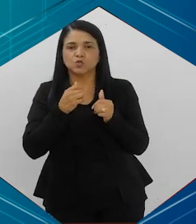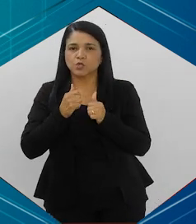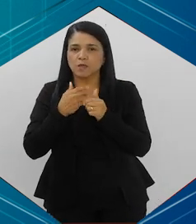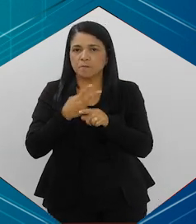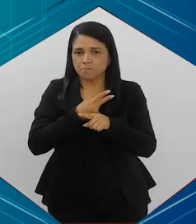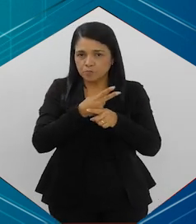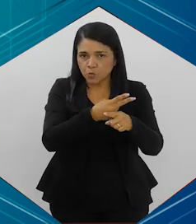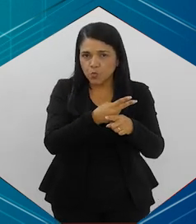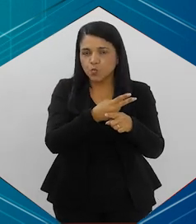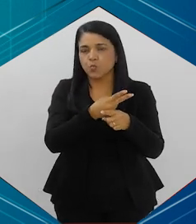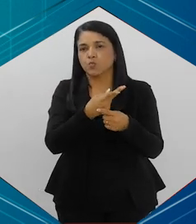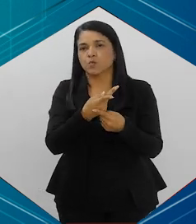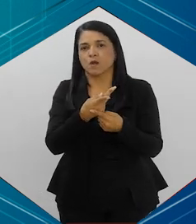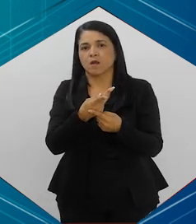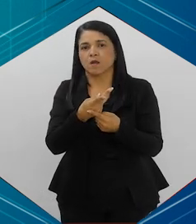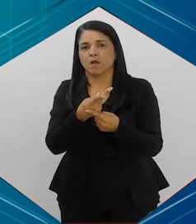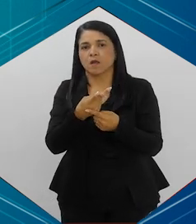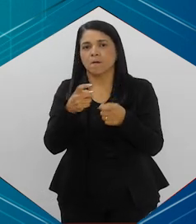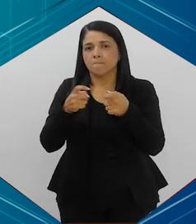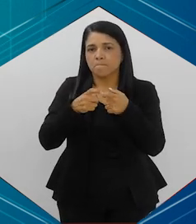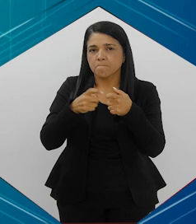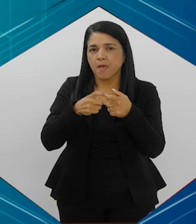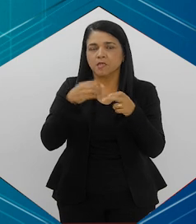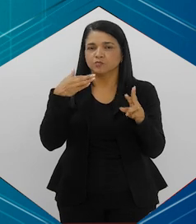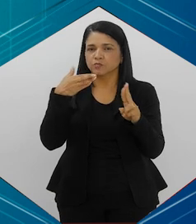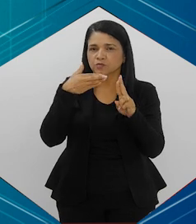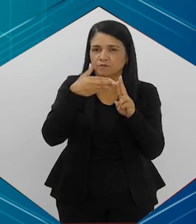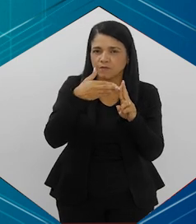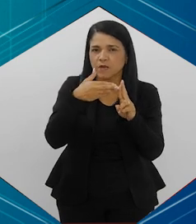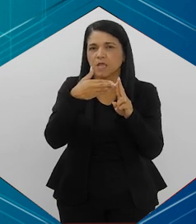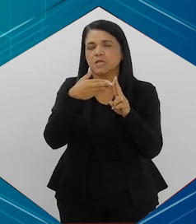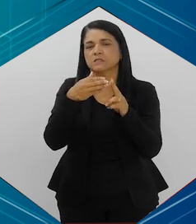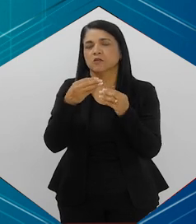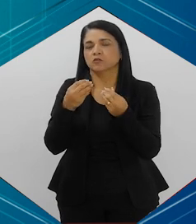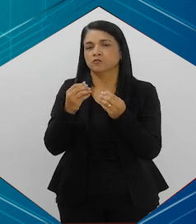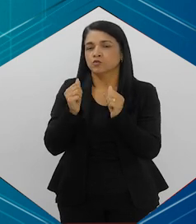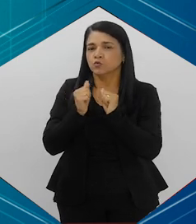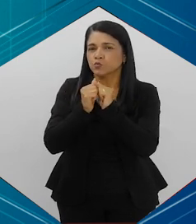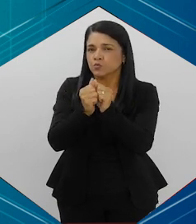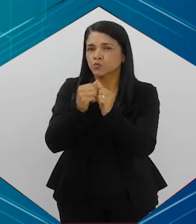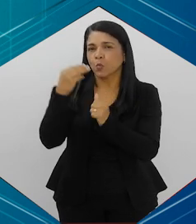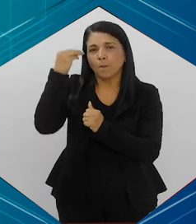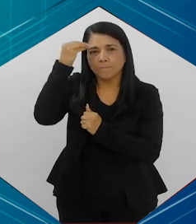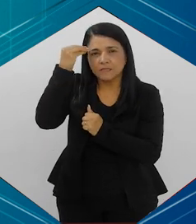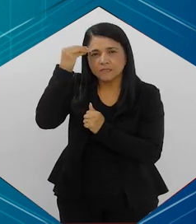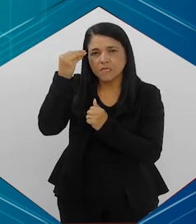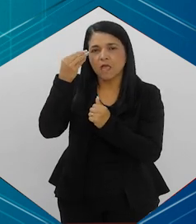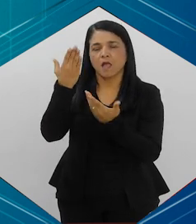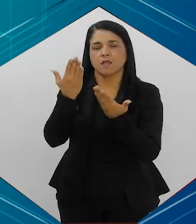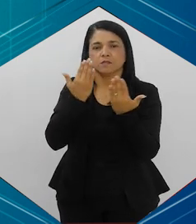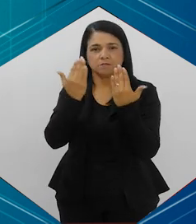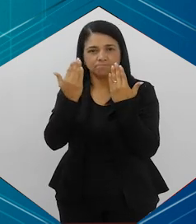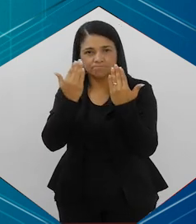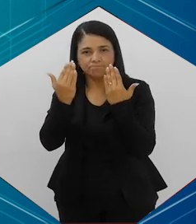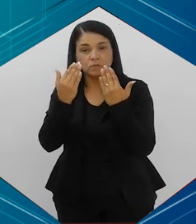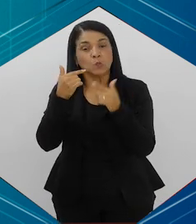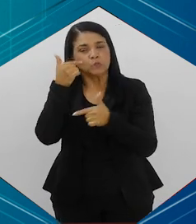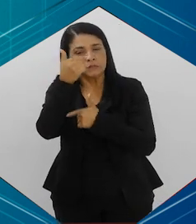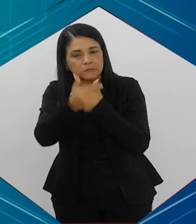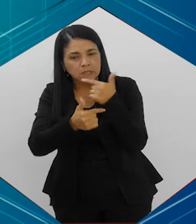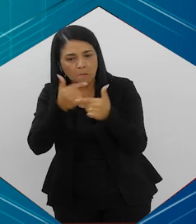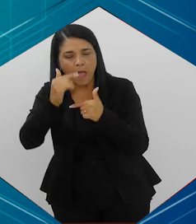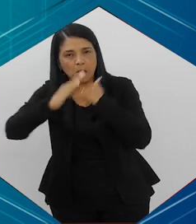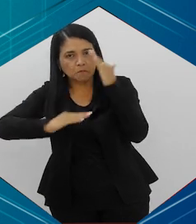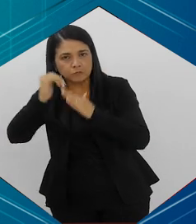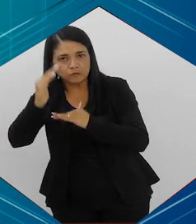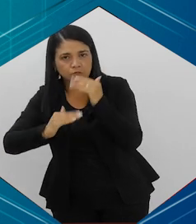Junto com um médico de referência, junto com um psiquiatra, tem todo um trabalho